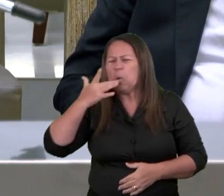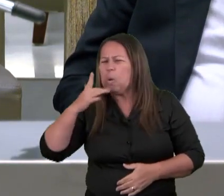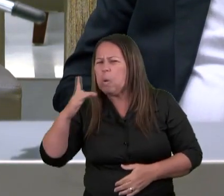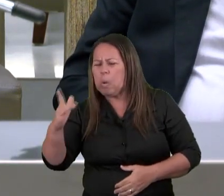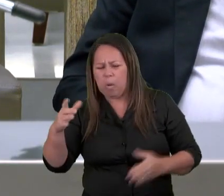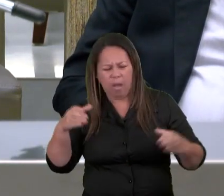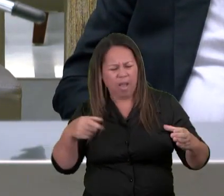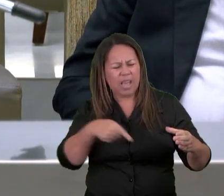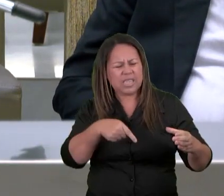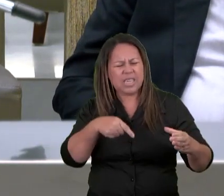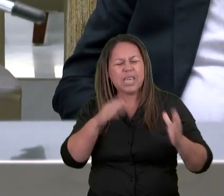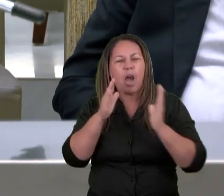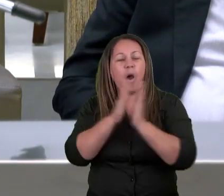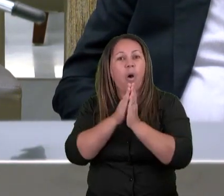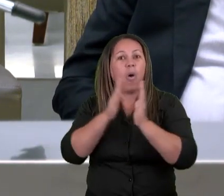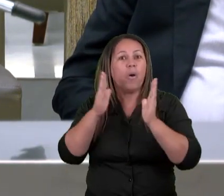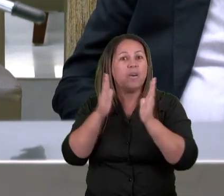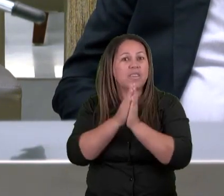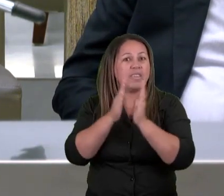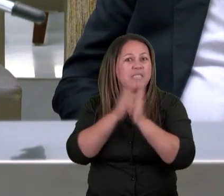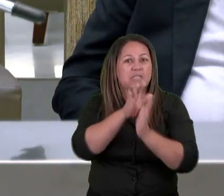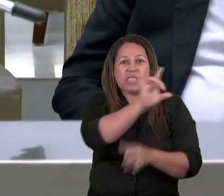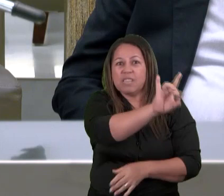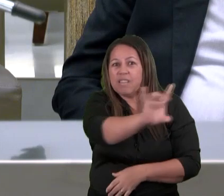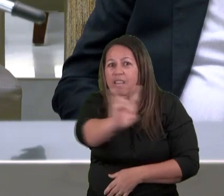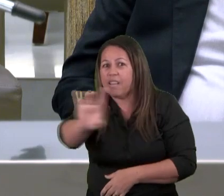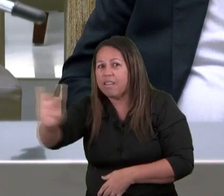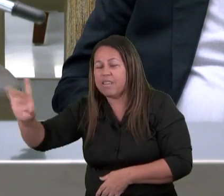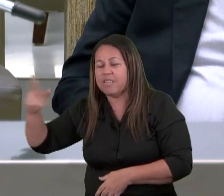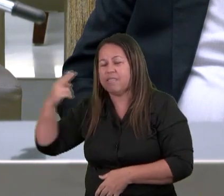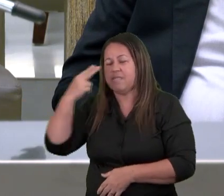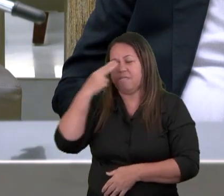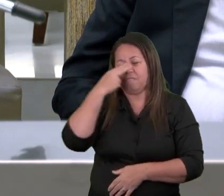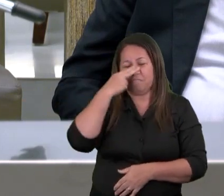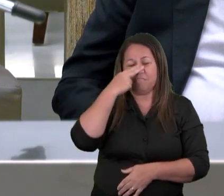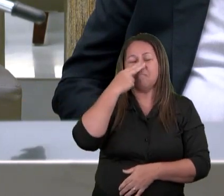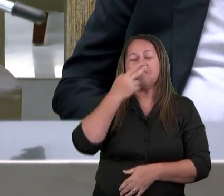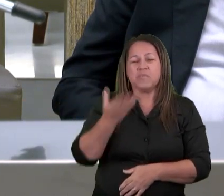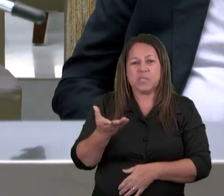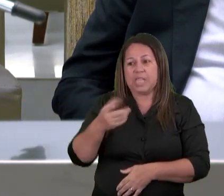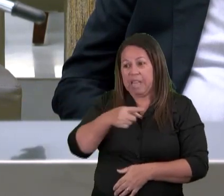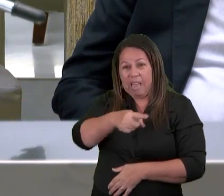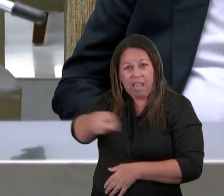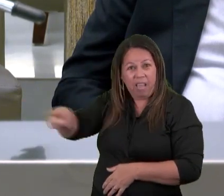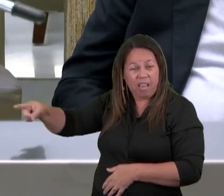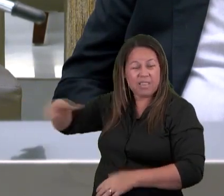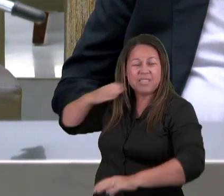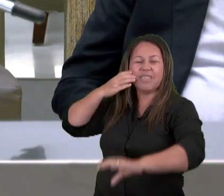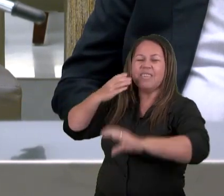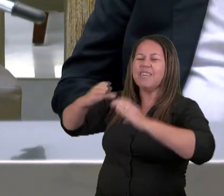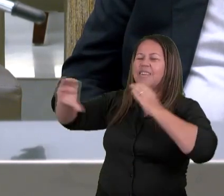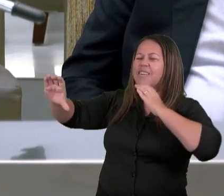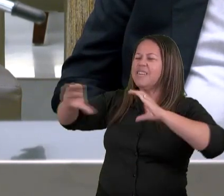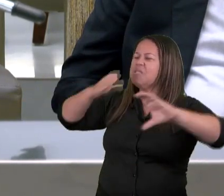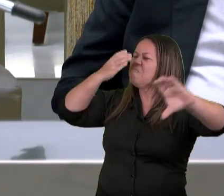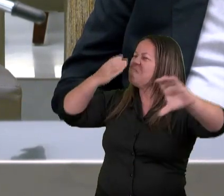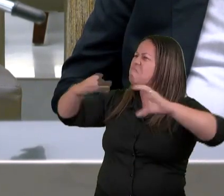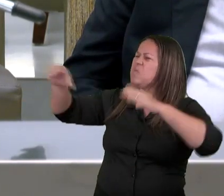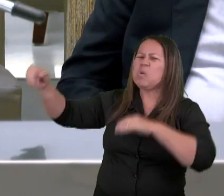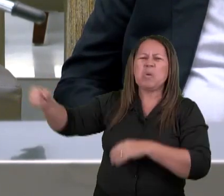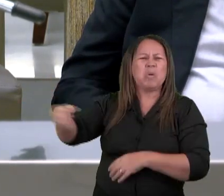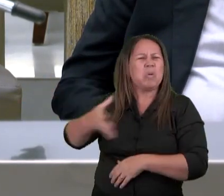de incenso que são as orações dos santos e cantavam um novo cântico